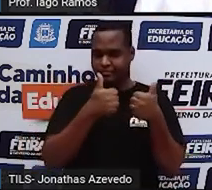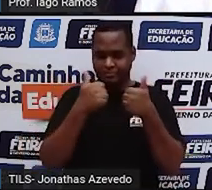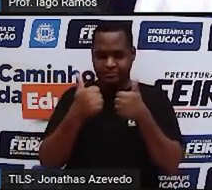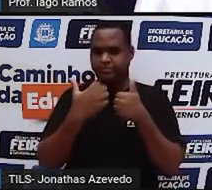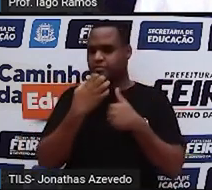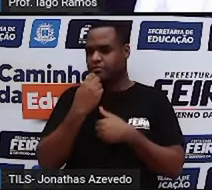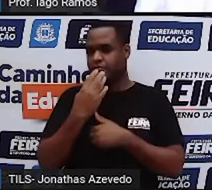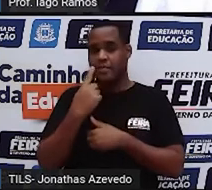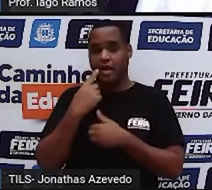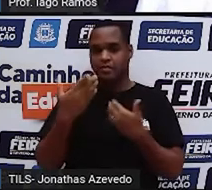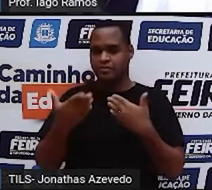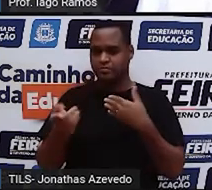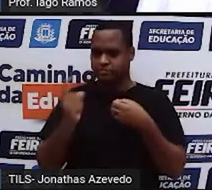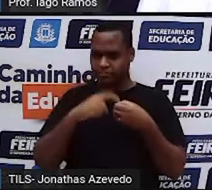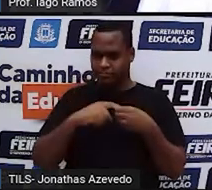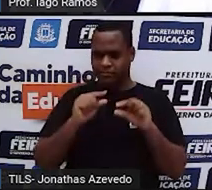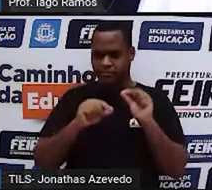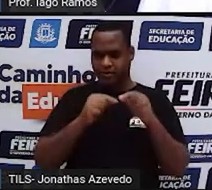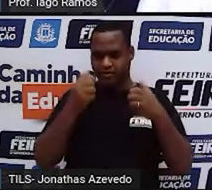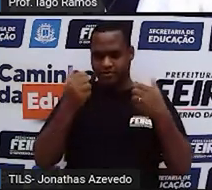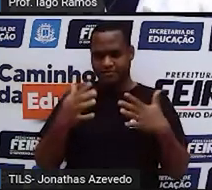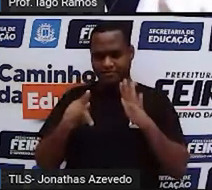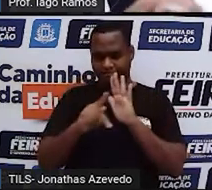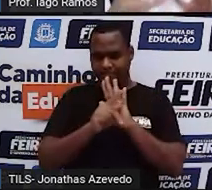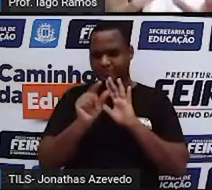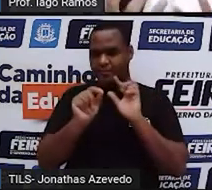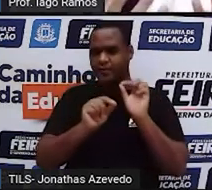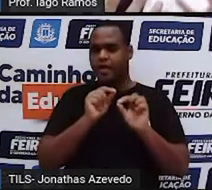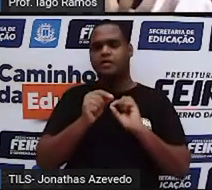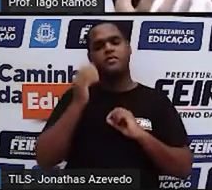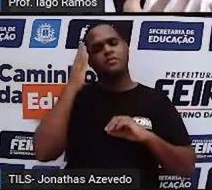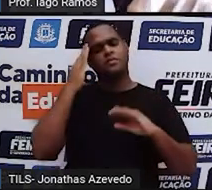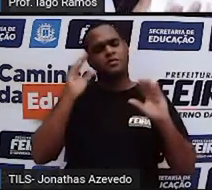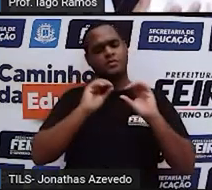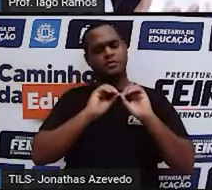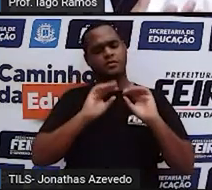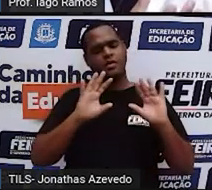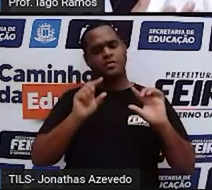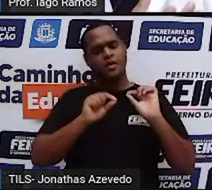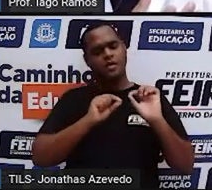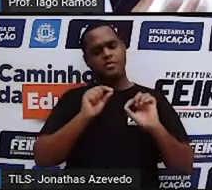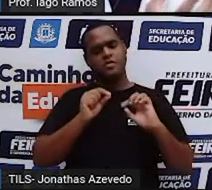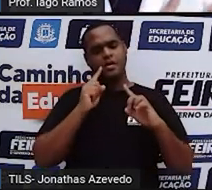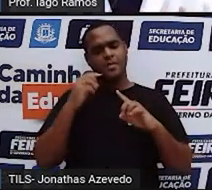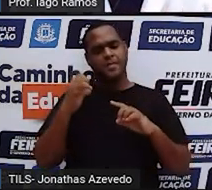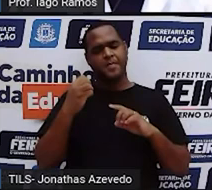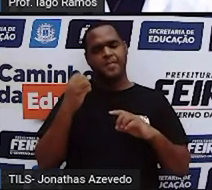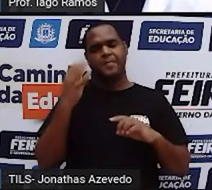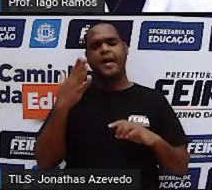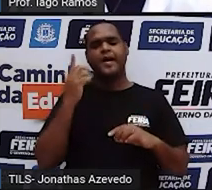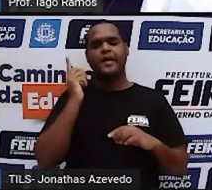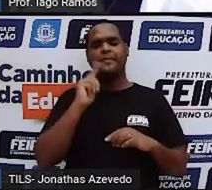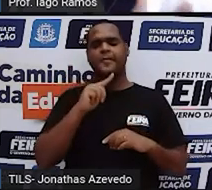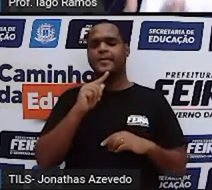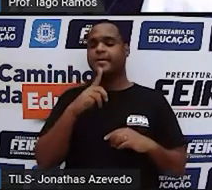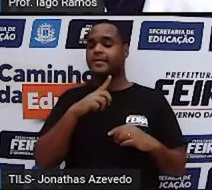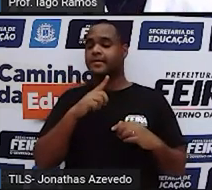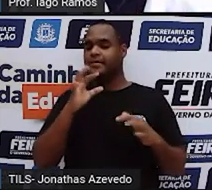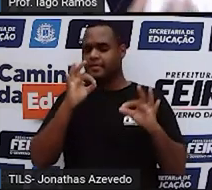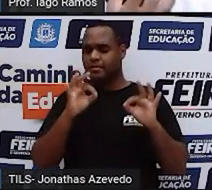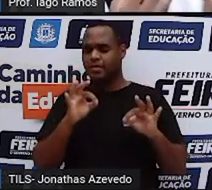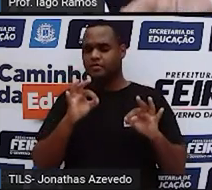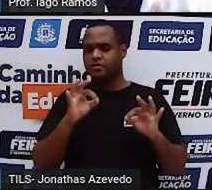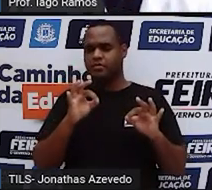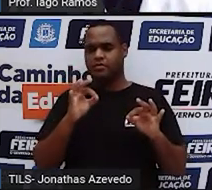E a gente vai voltar da parte onde a gente vai entender porque o truque que a gente fez dá certo. E para